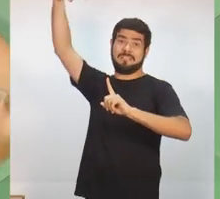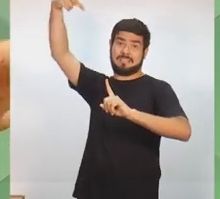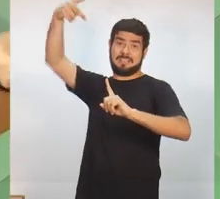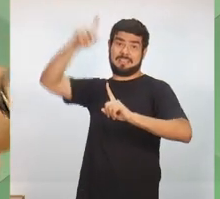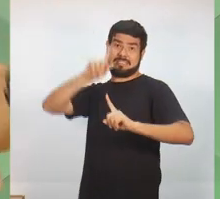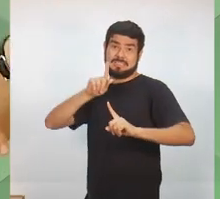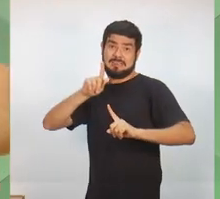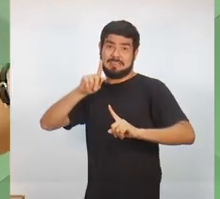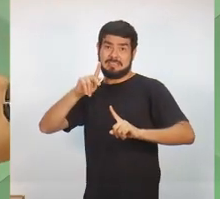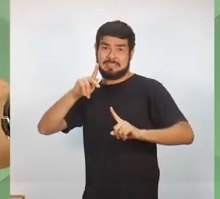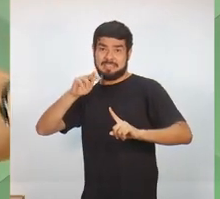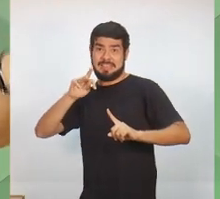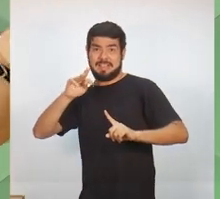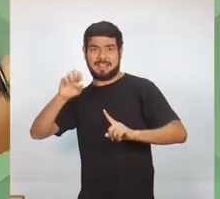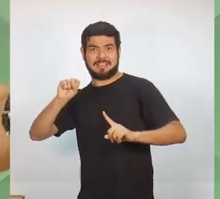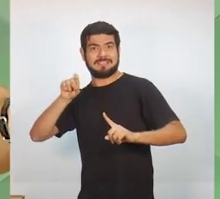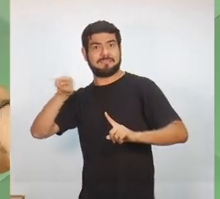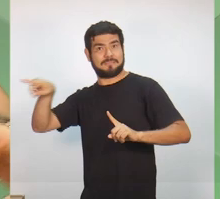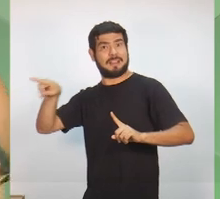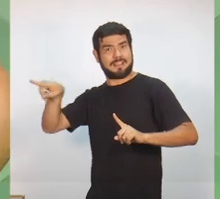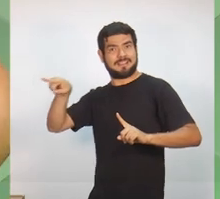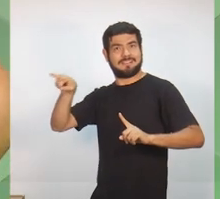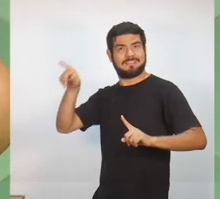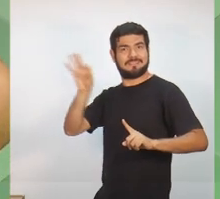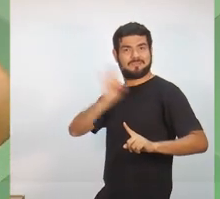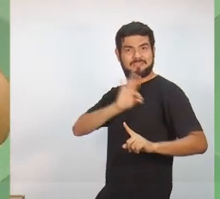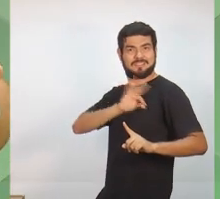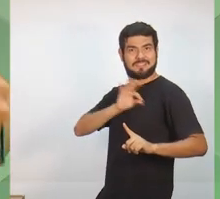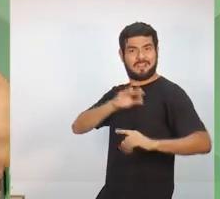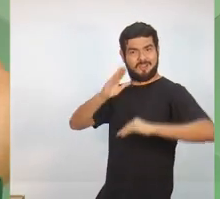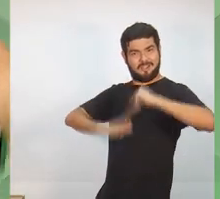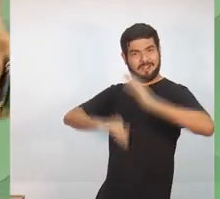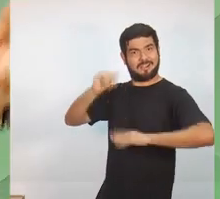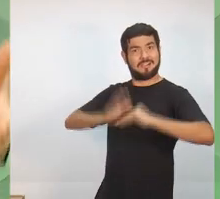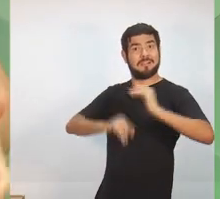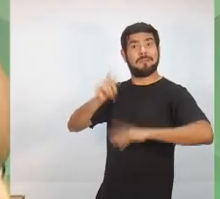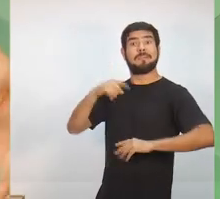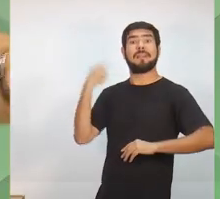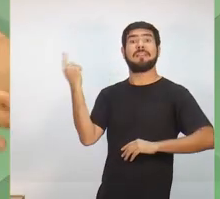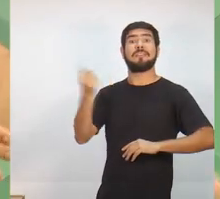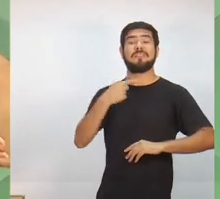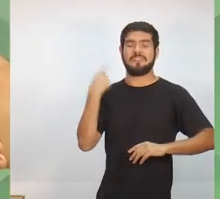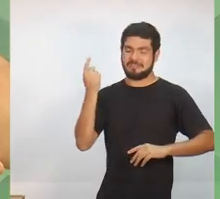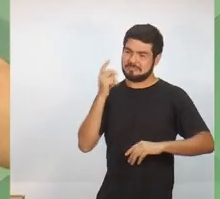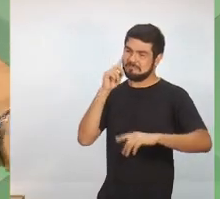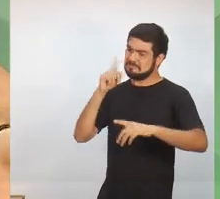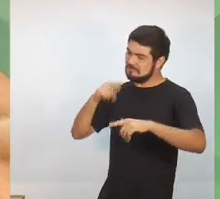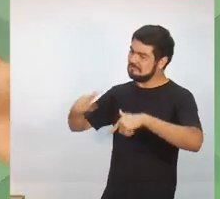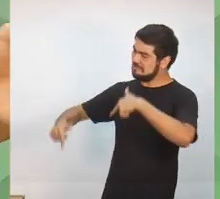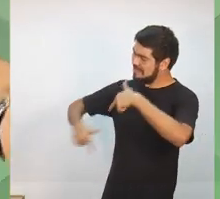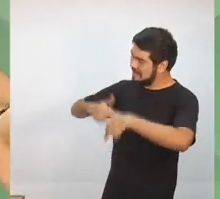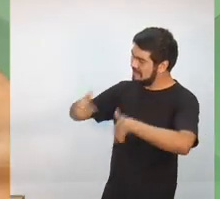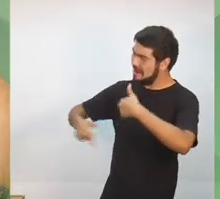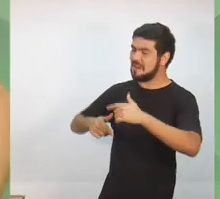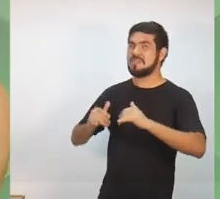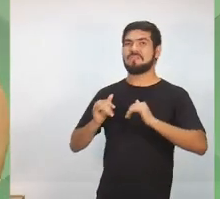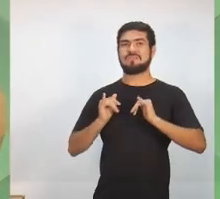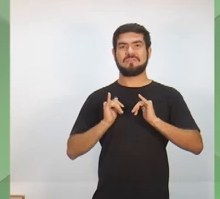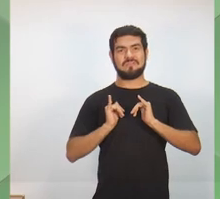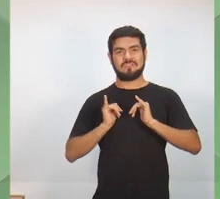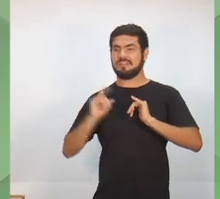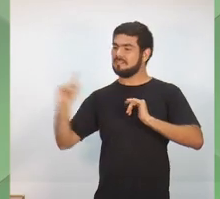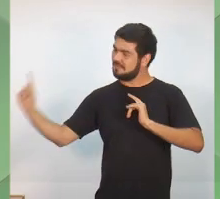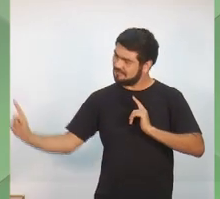GTEs para esse policial, o Praça, para que nós possamos comprar essa hora de trabalho que ele está à folga dele,